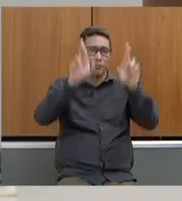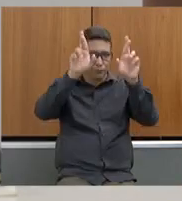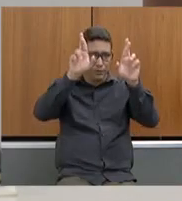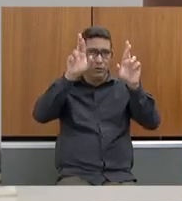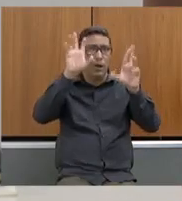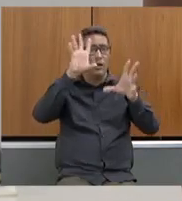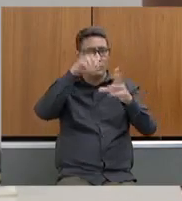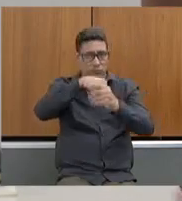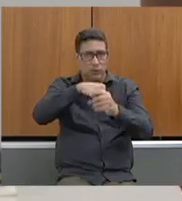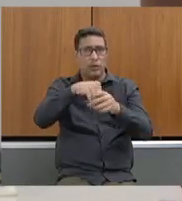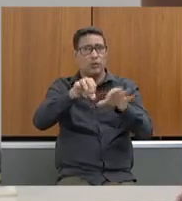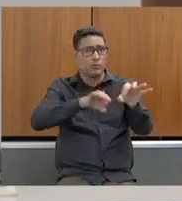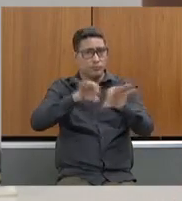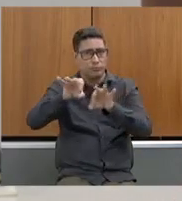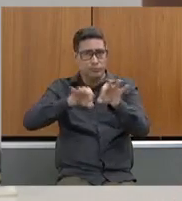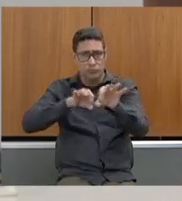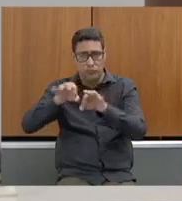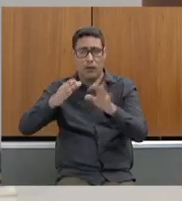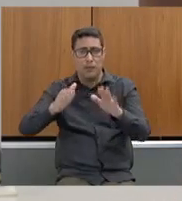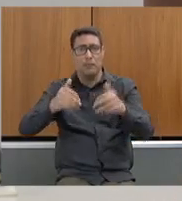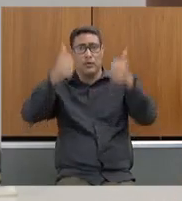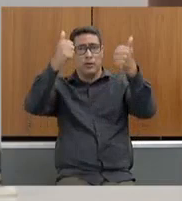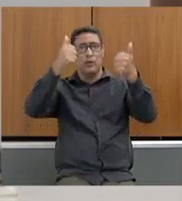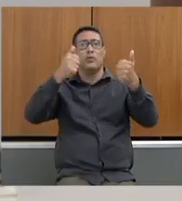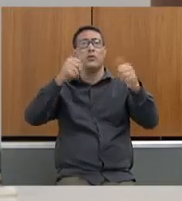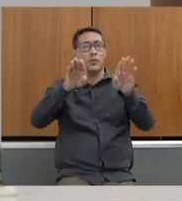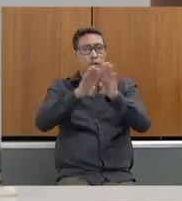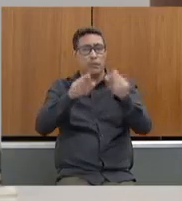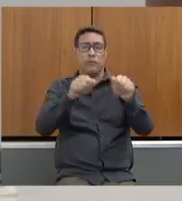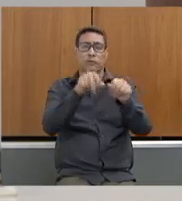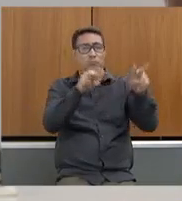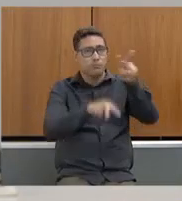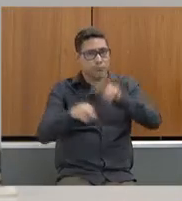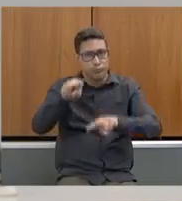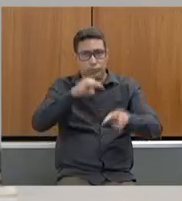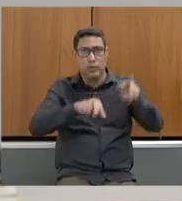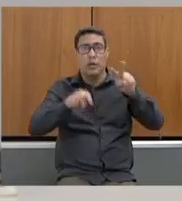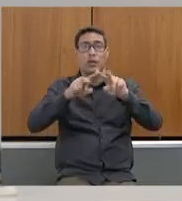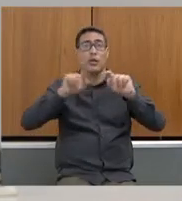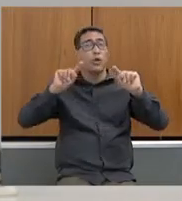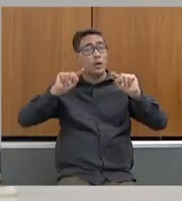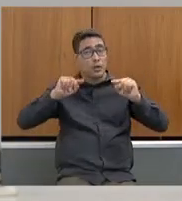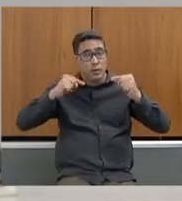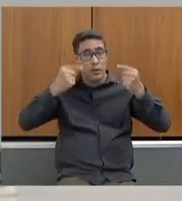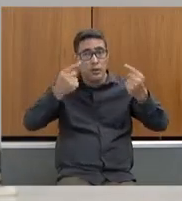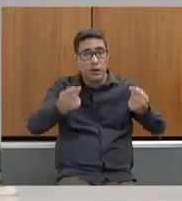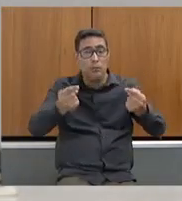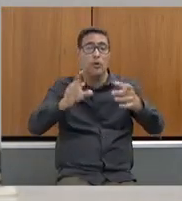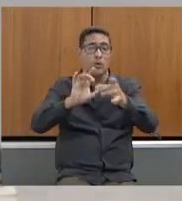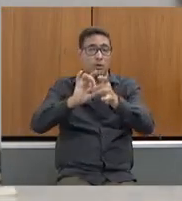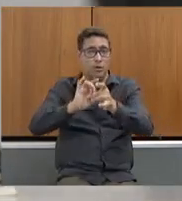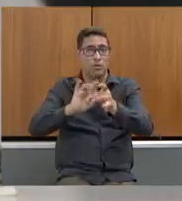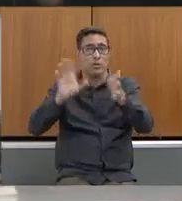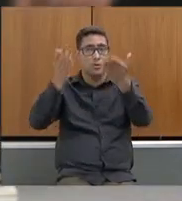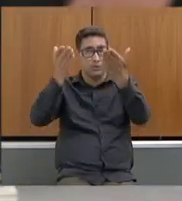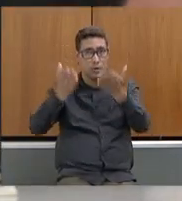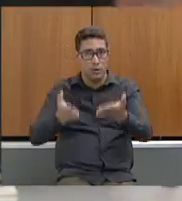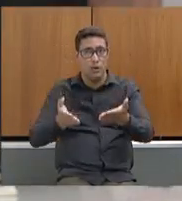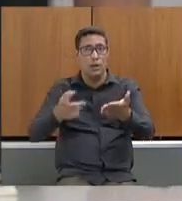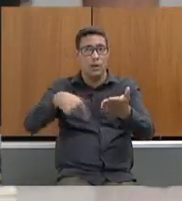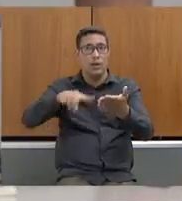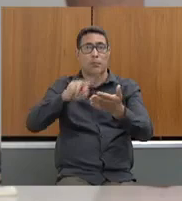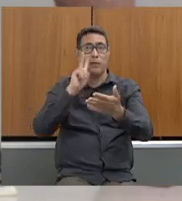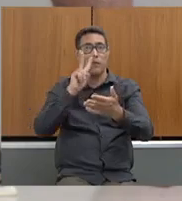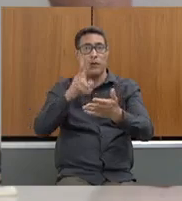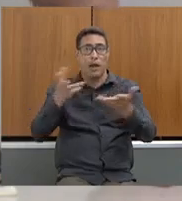forma, e também fazendo uma avaliação pós-concessão das licenças para garantir